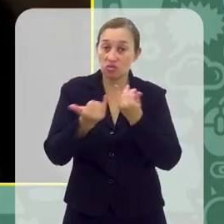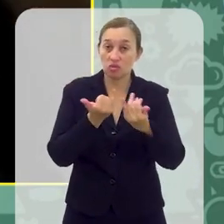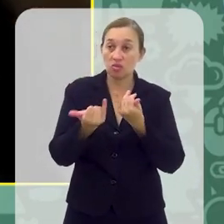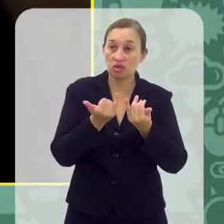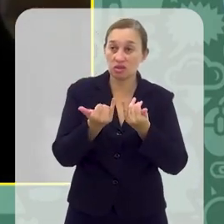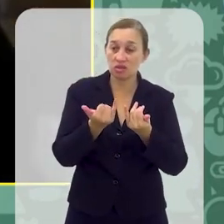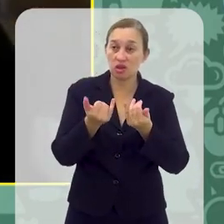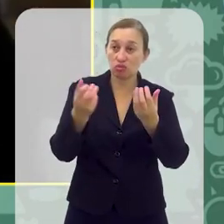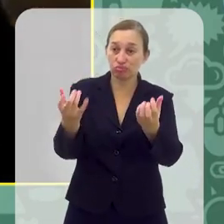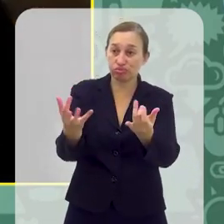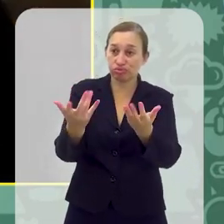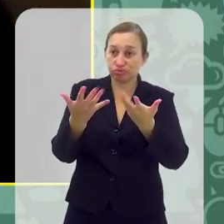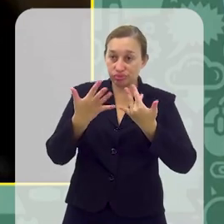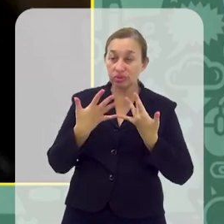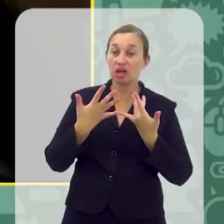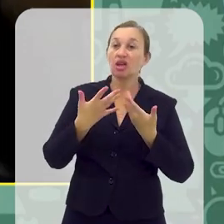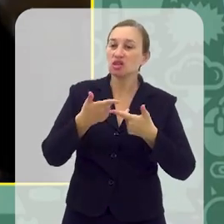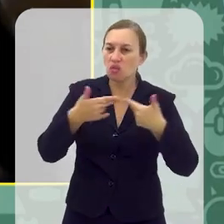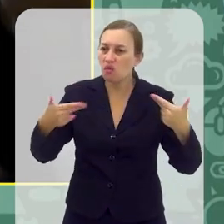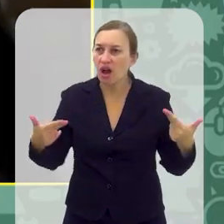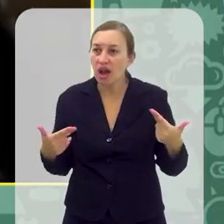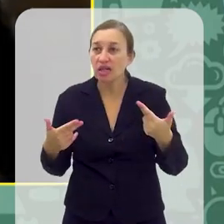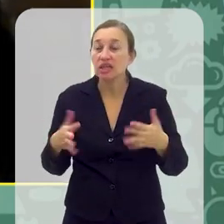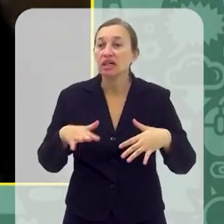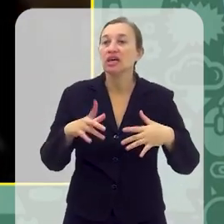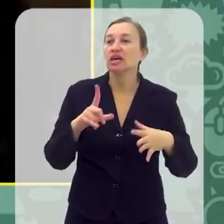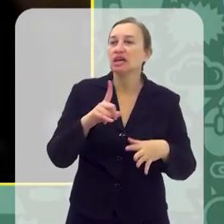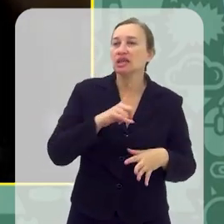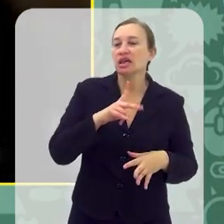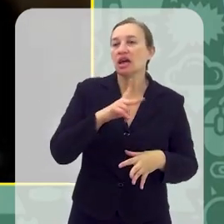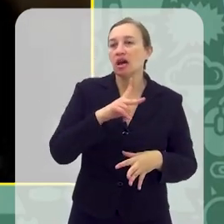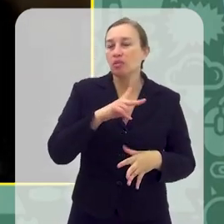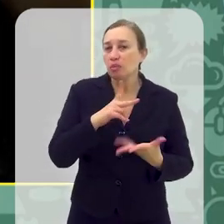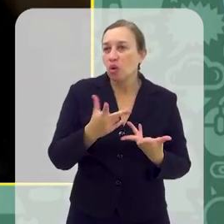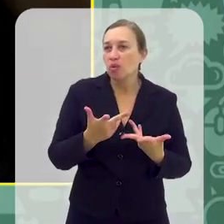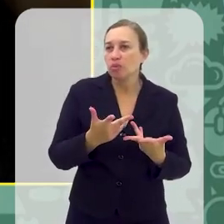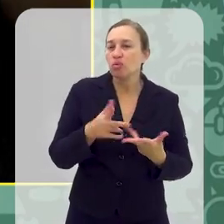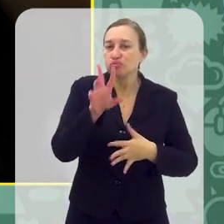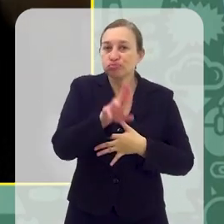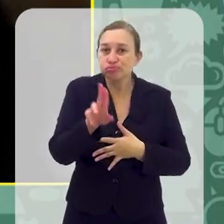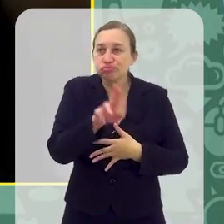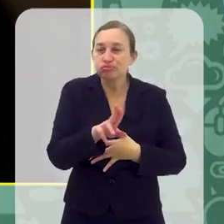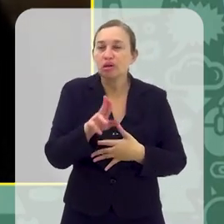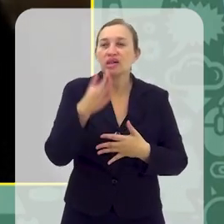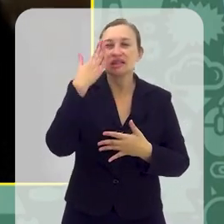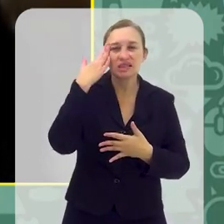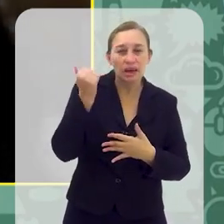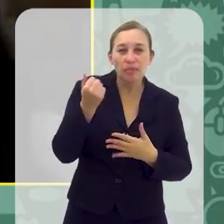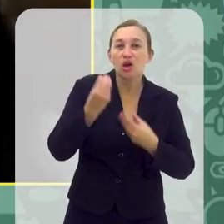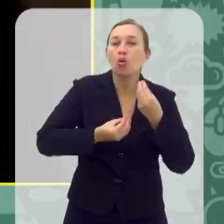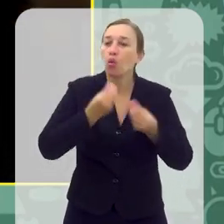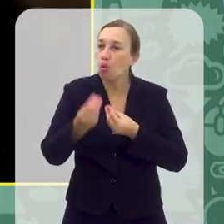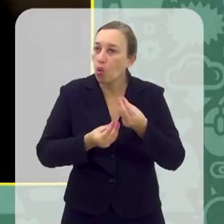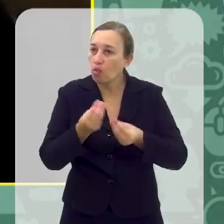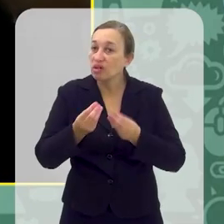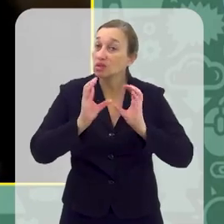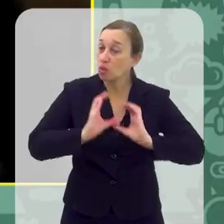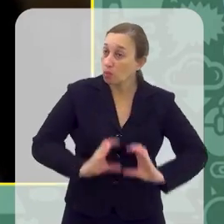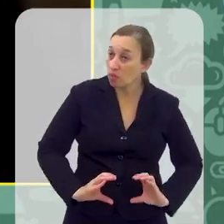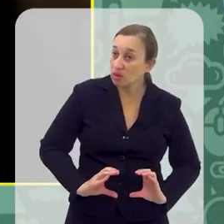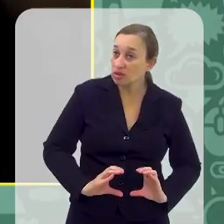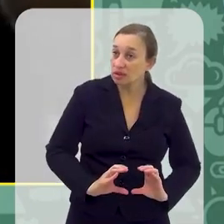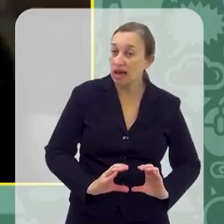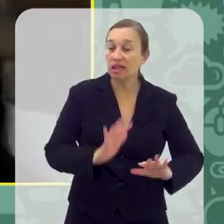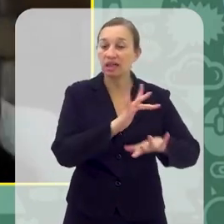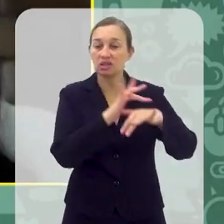recebe, porque também são muitas, né? Acho que... E ter a nossa própria consciência no nosso uso, né? Saber como que a gente vai se colocar na rede